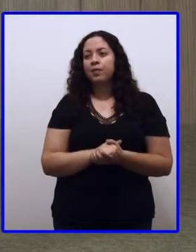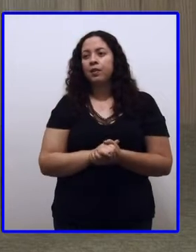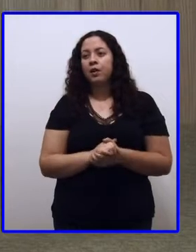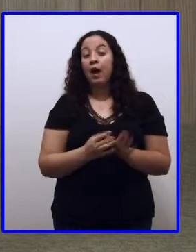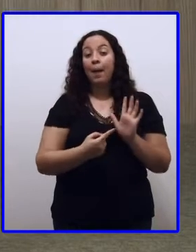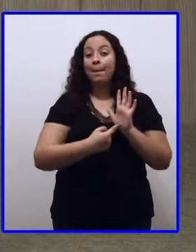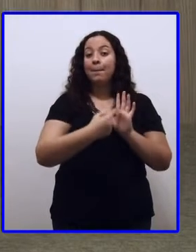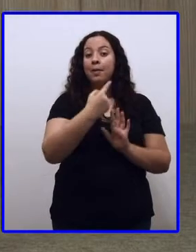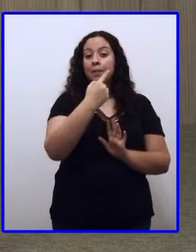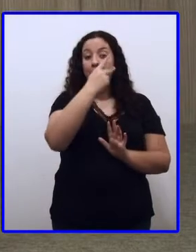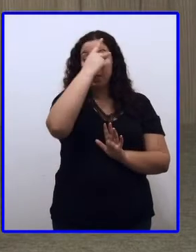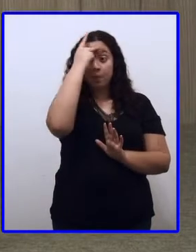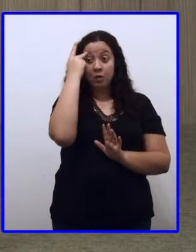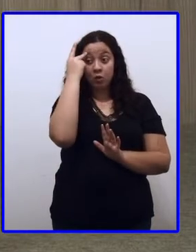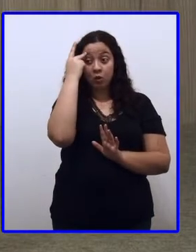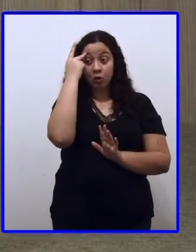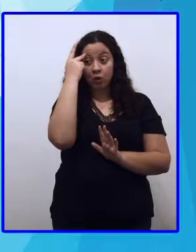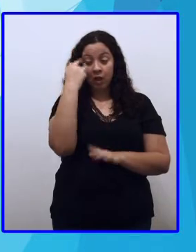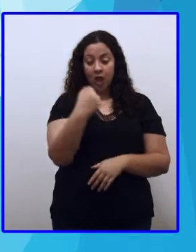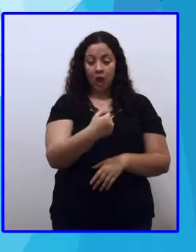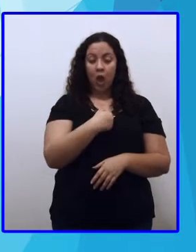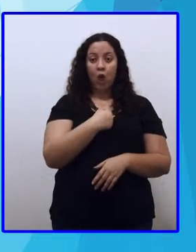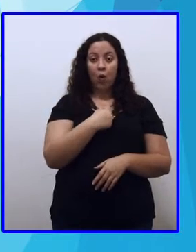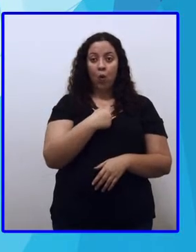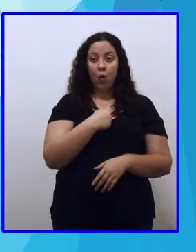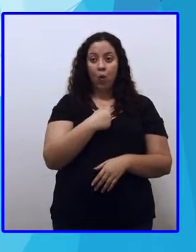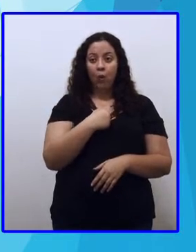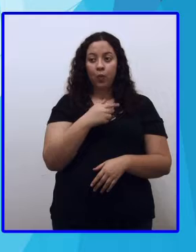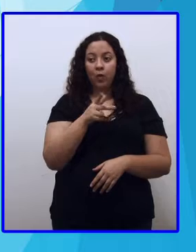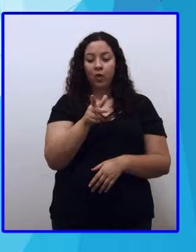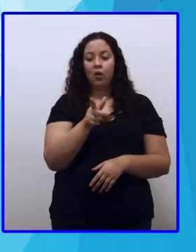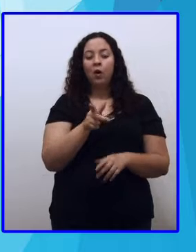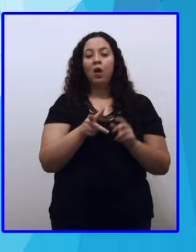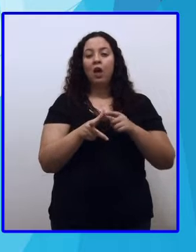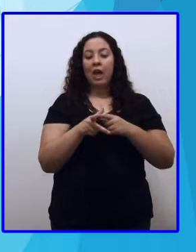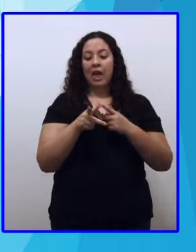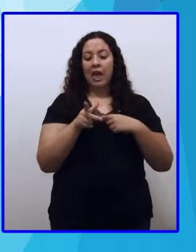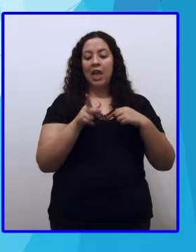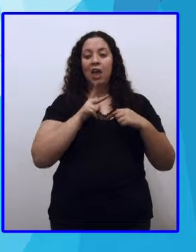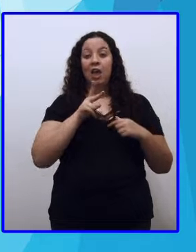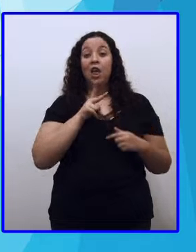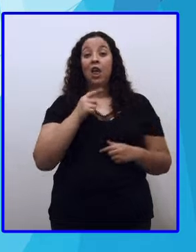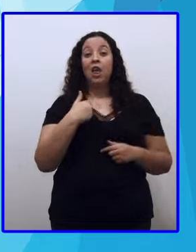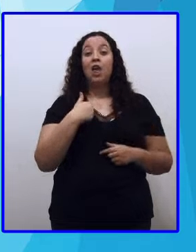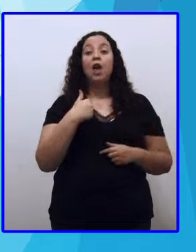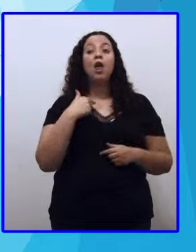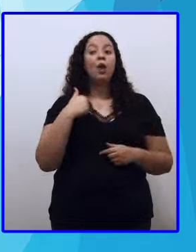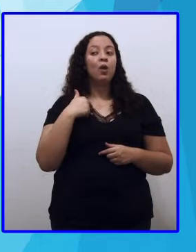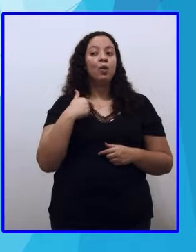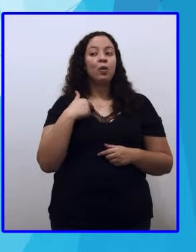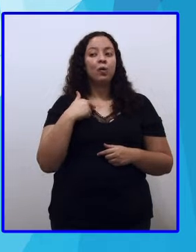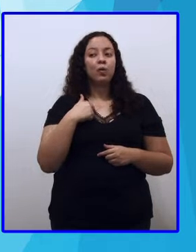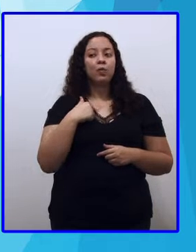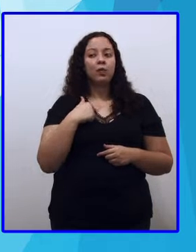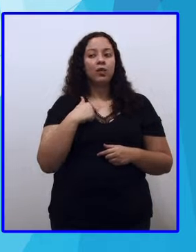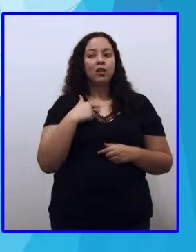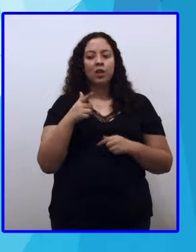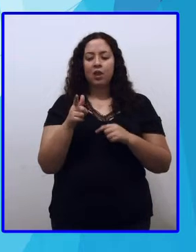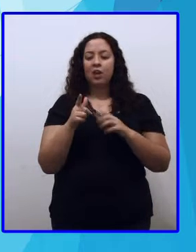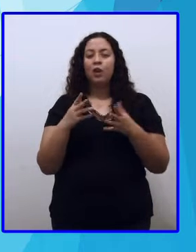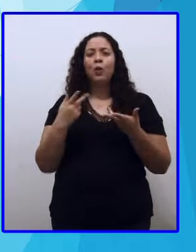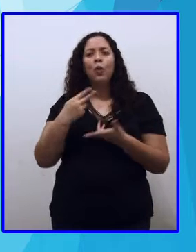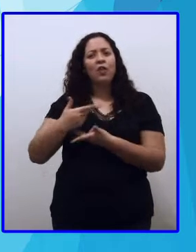na tela. A primeira pessoa do singular. O eu. E a primeira pessoa no plural.